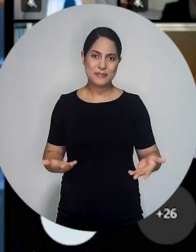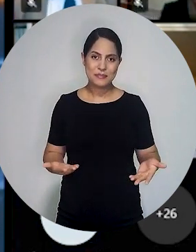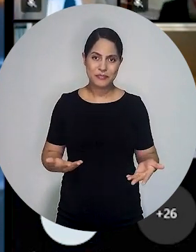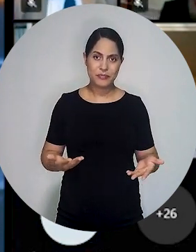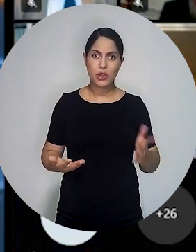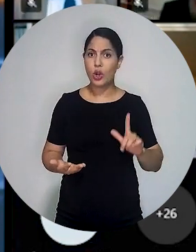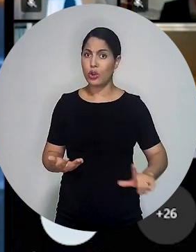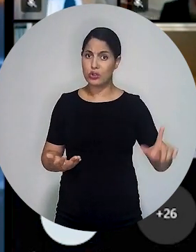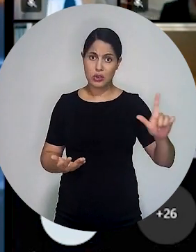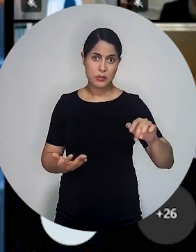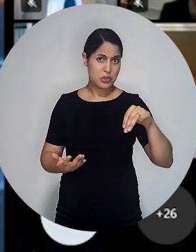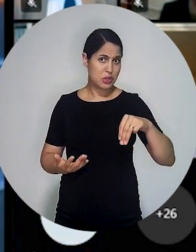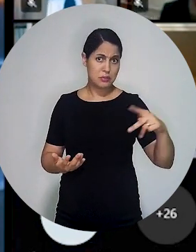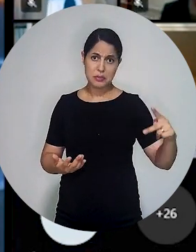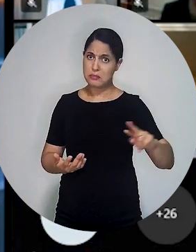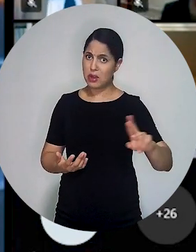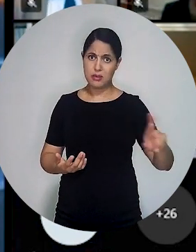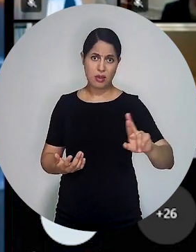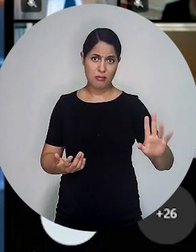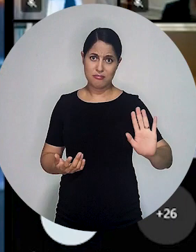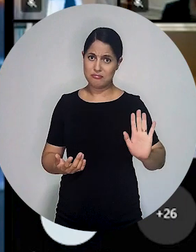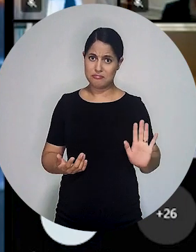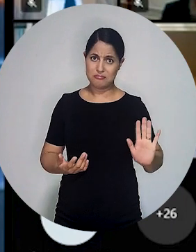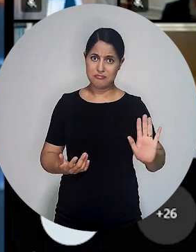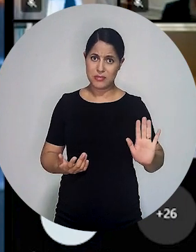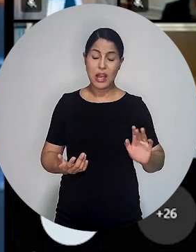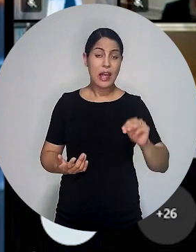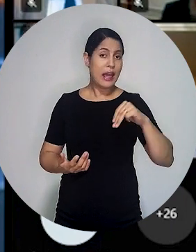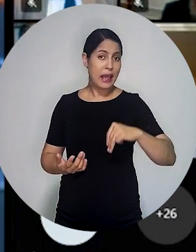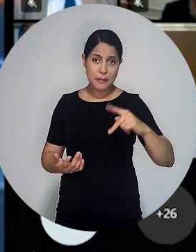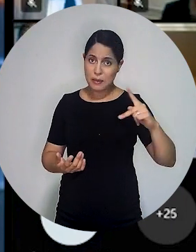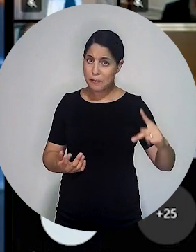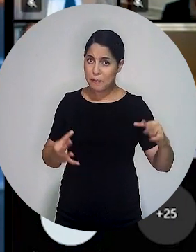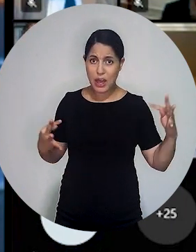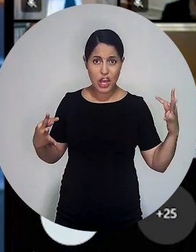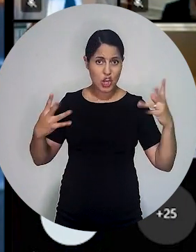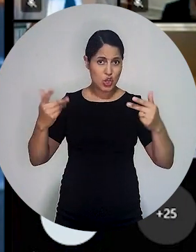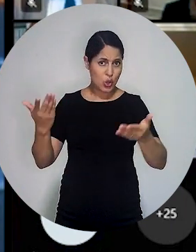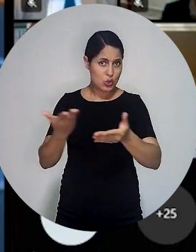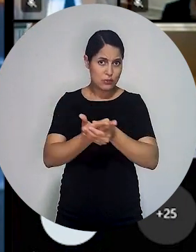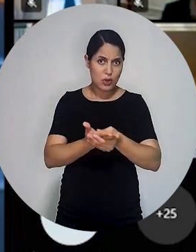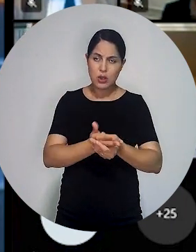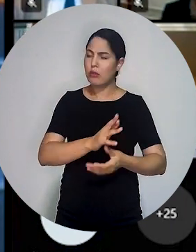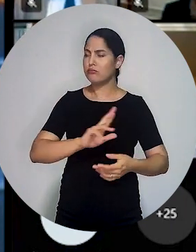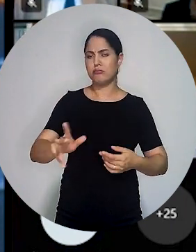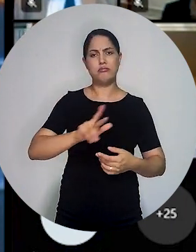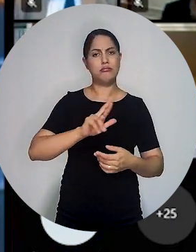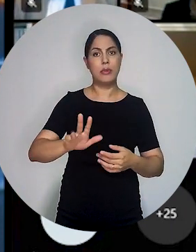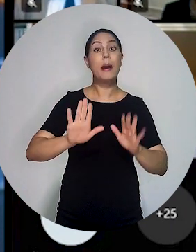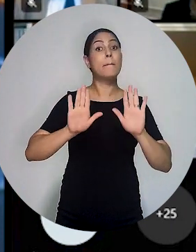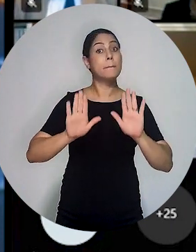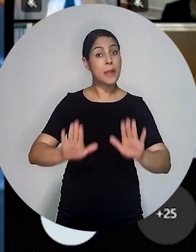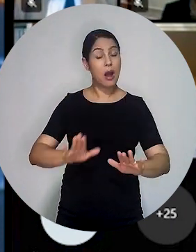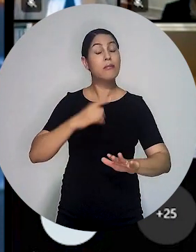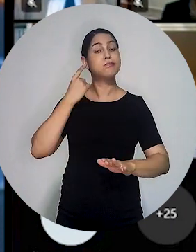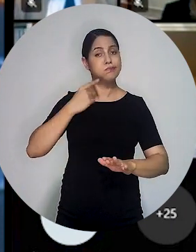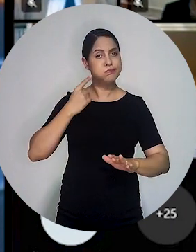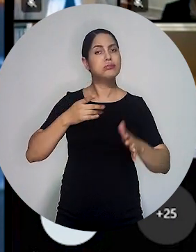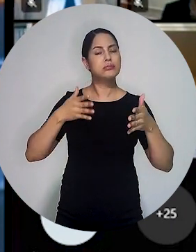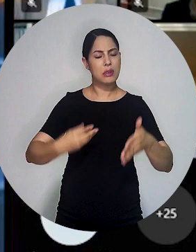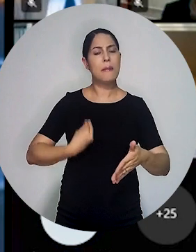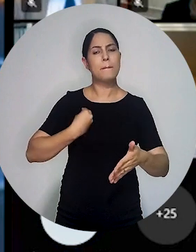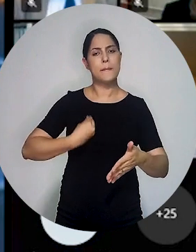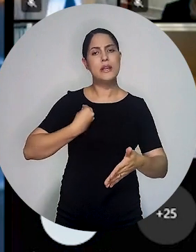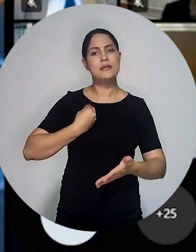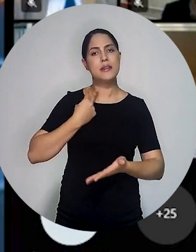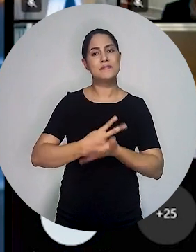advogado ou de uma advogada. O que não ocorre necessariamente com o Ministério Público. O Ministério Público não está presente